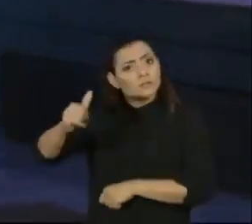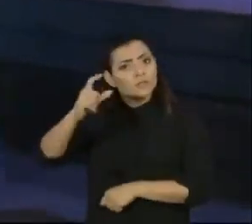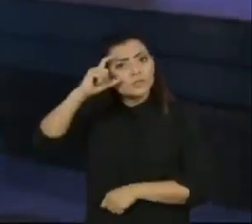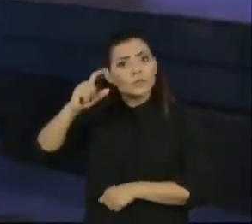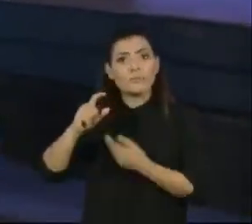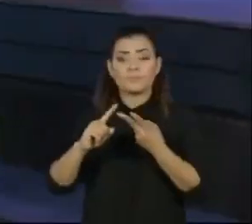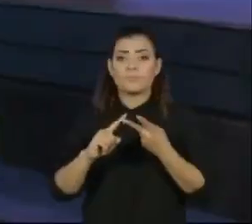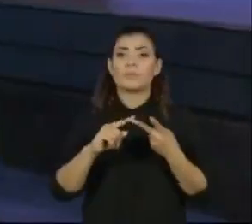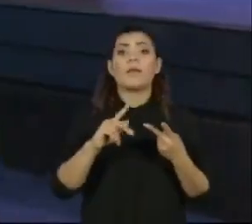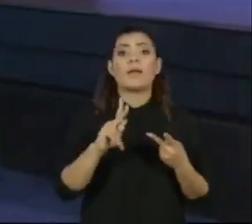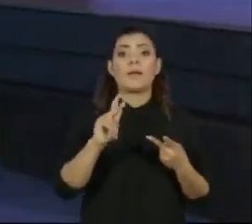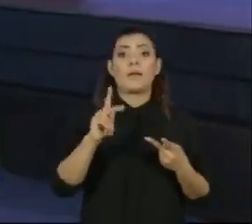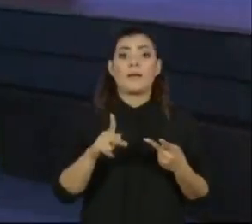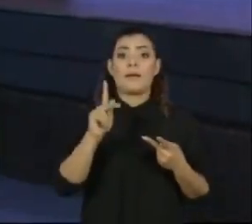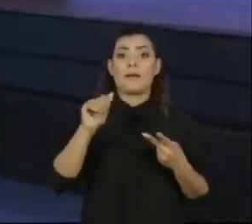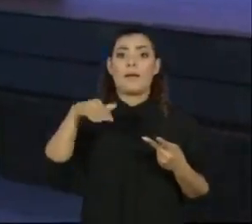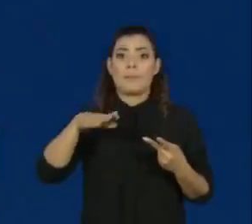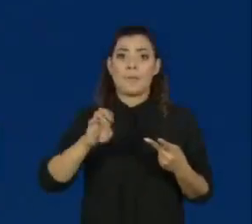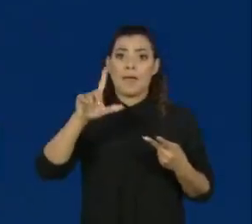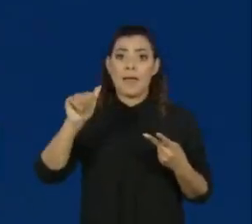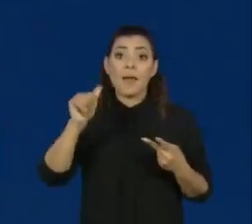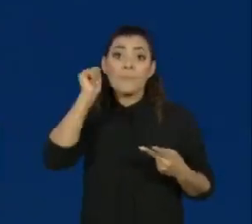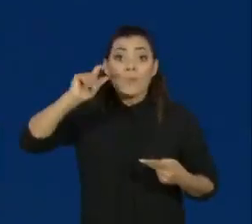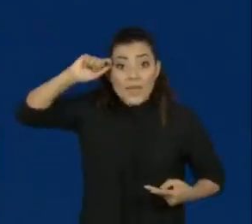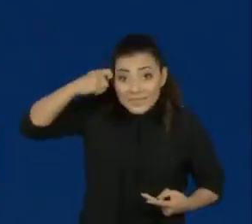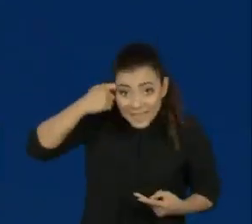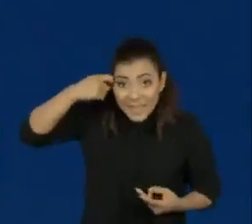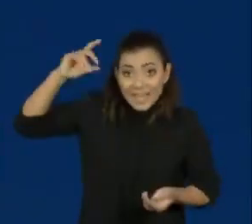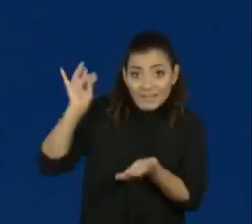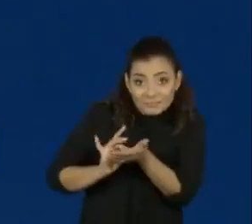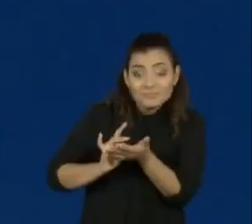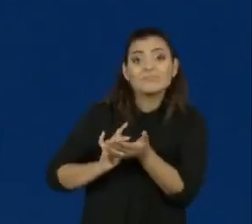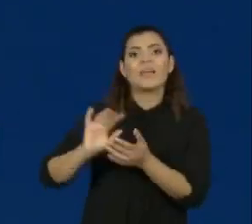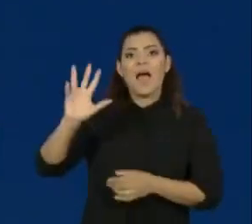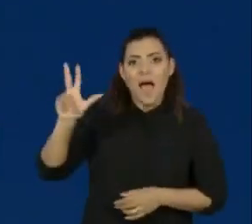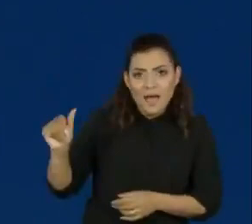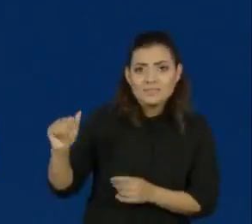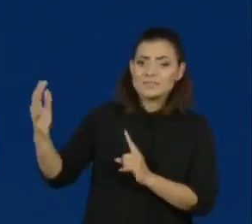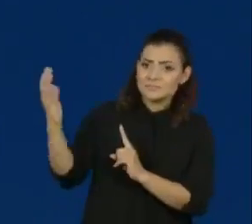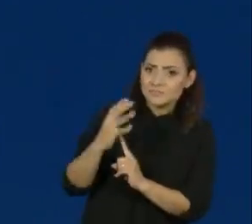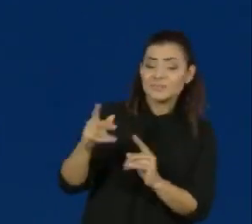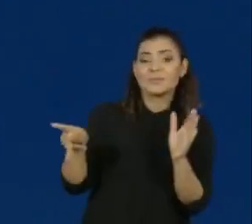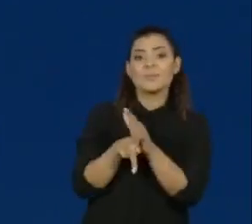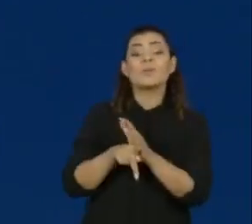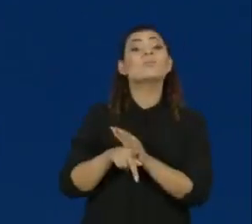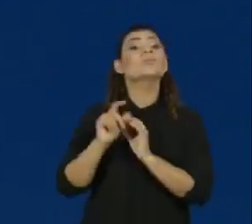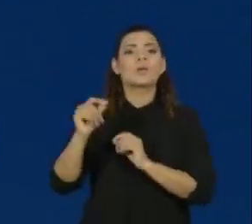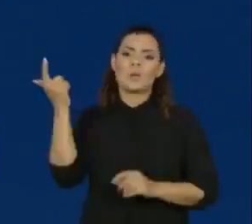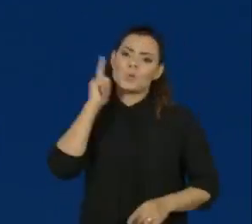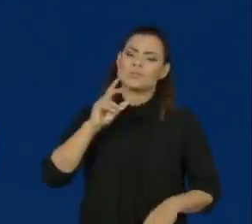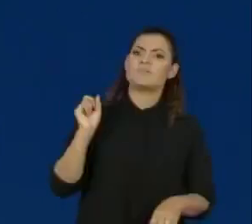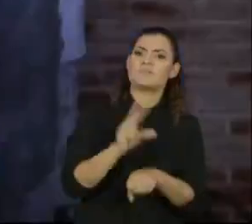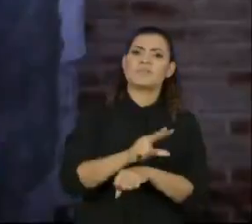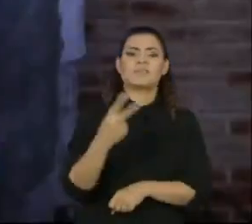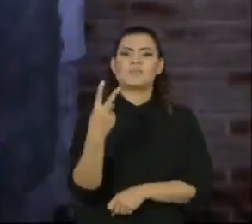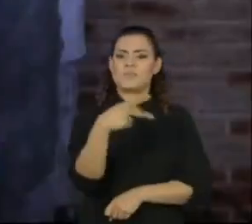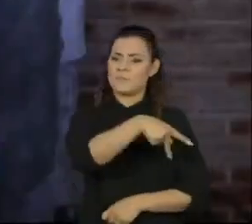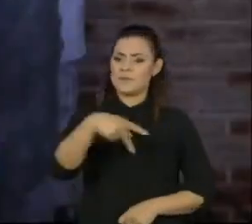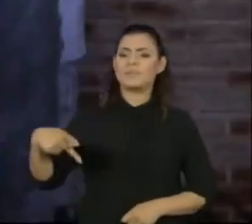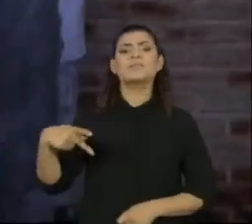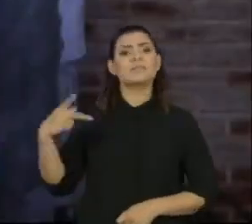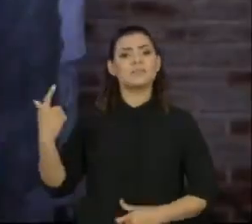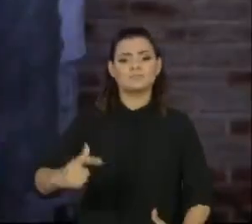e Kamala Harris, a primeira mulher negra e de origem asiática-americana a se tornar vice-presidente eleita,